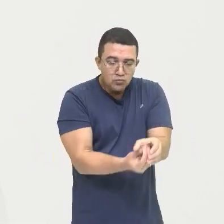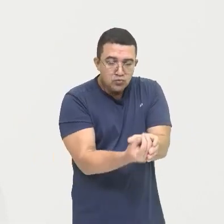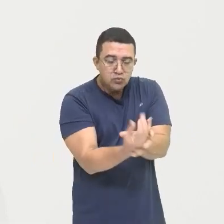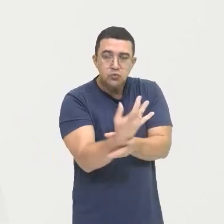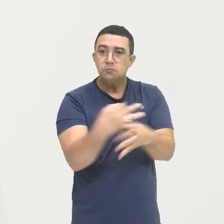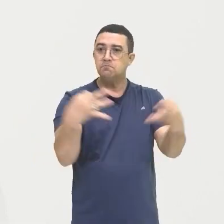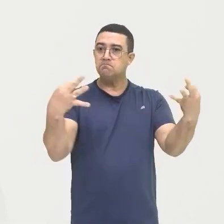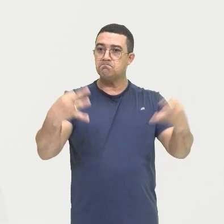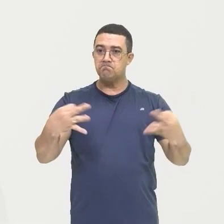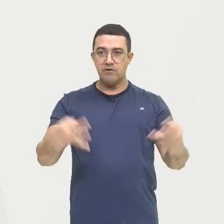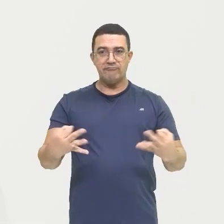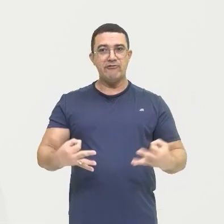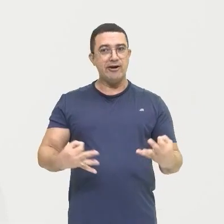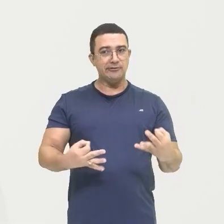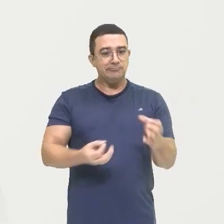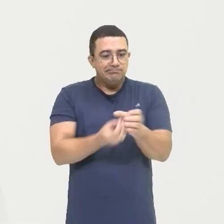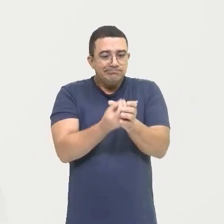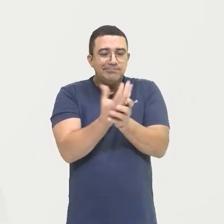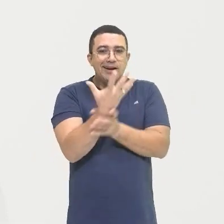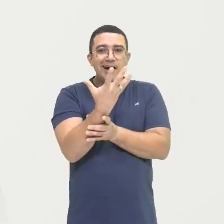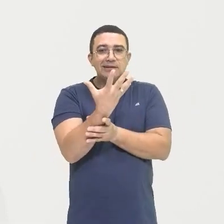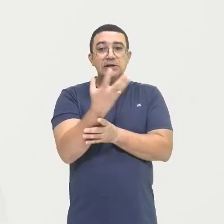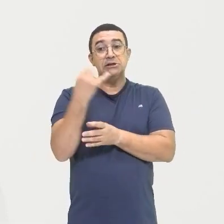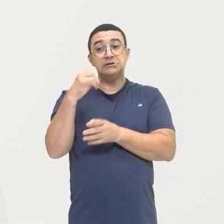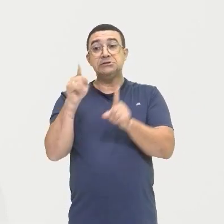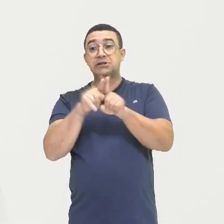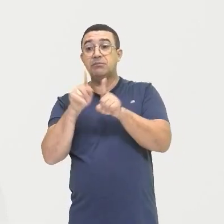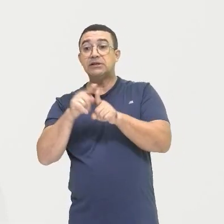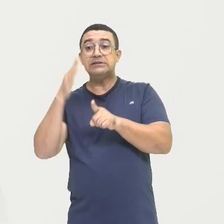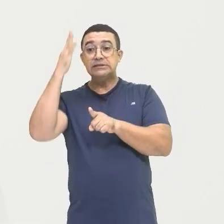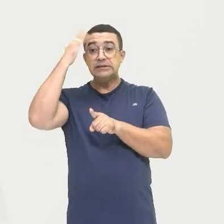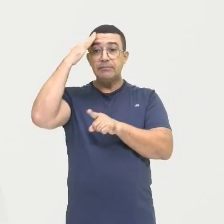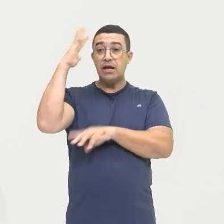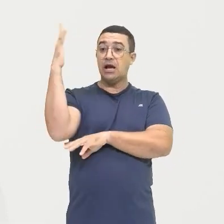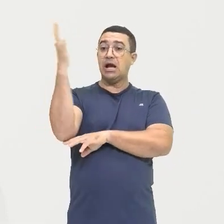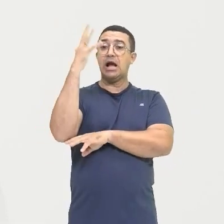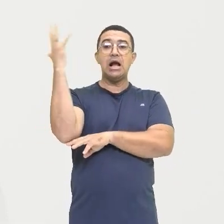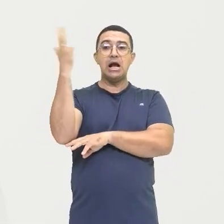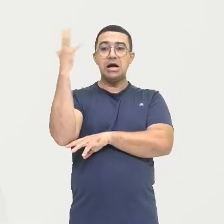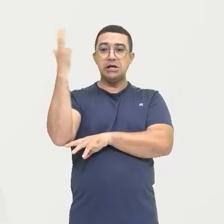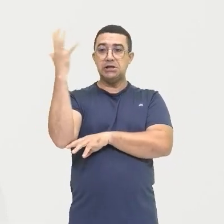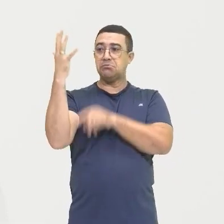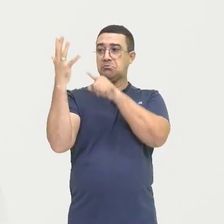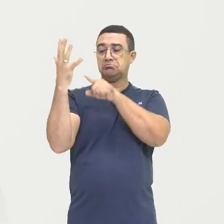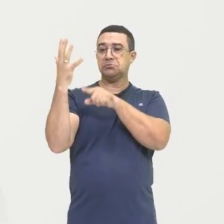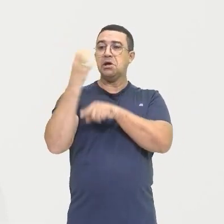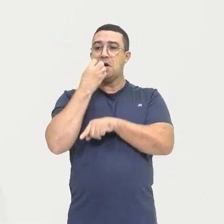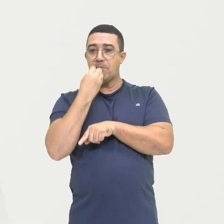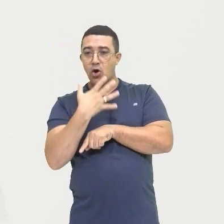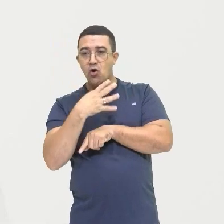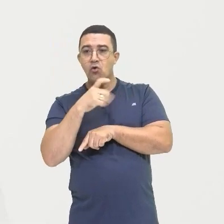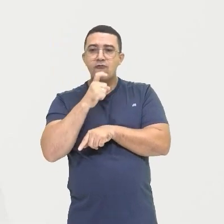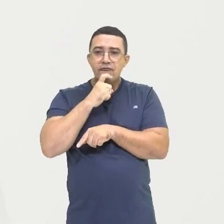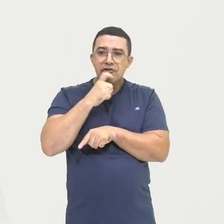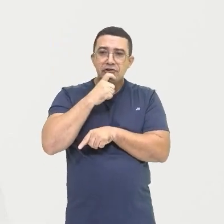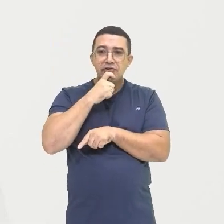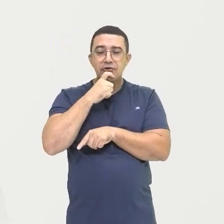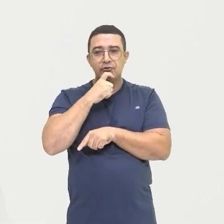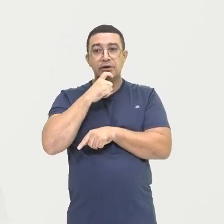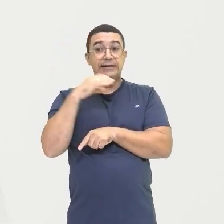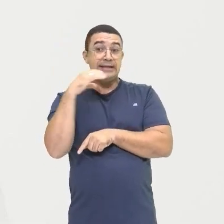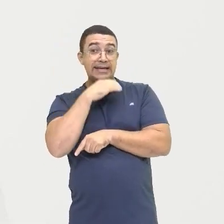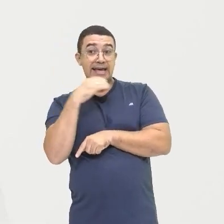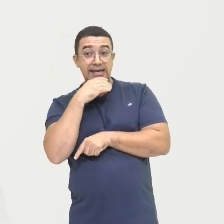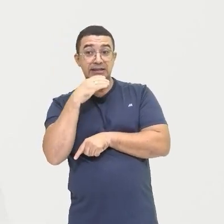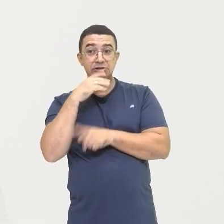localização A gente vai saber Ali se aquele clima Ele vai ser propício Para uma atividade Da agricultura Se a temperatura Ali